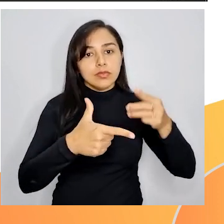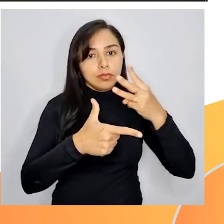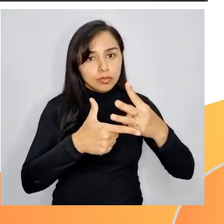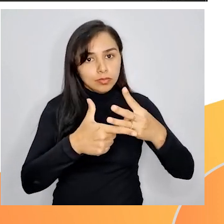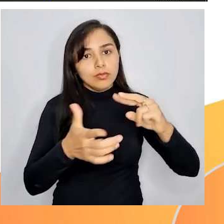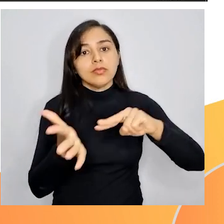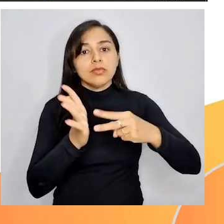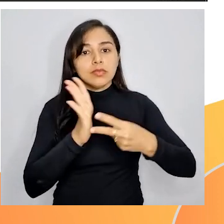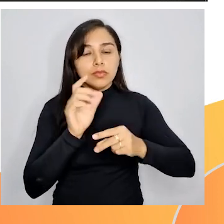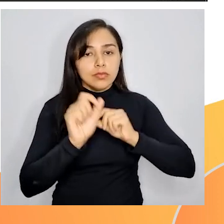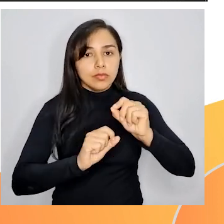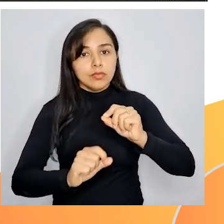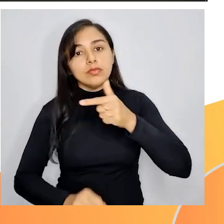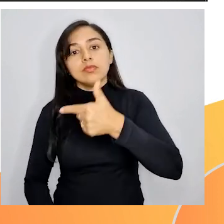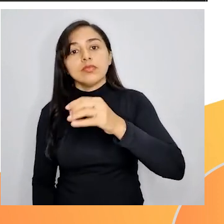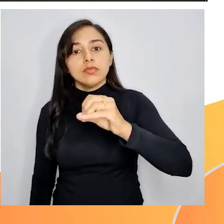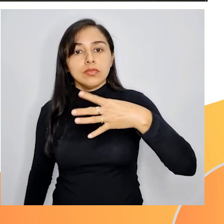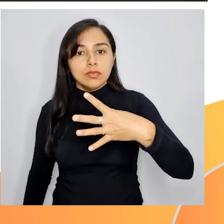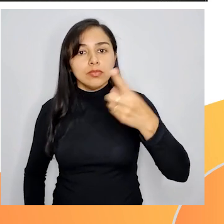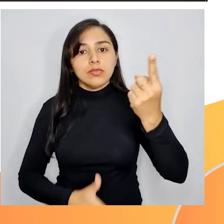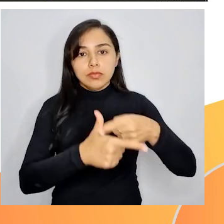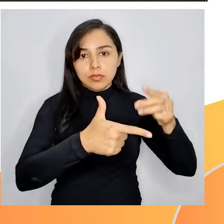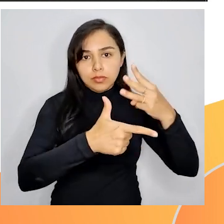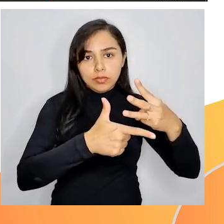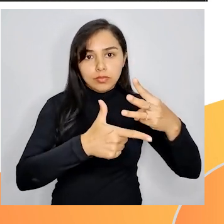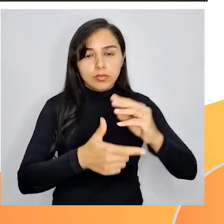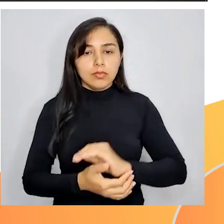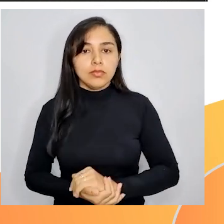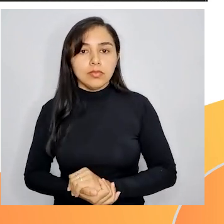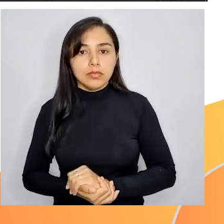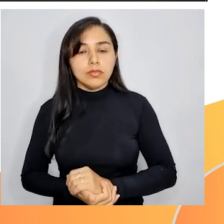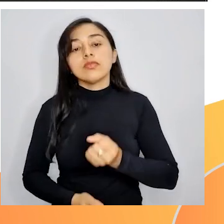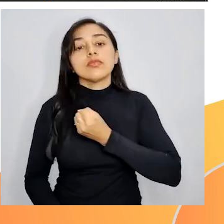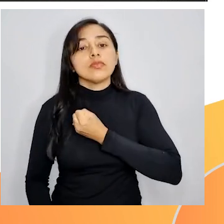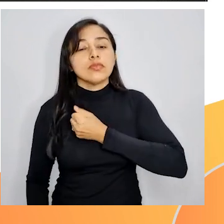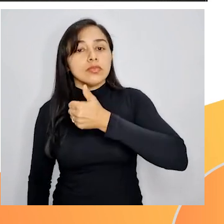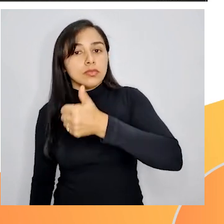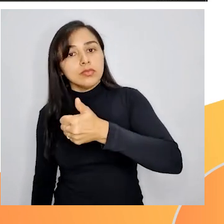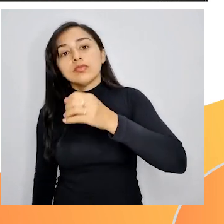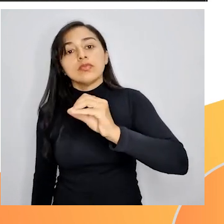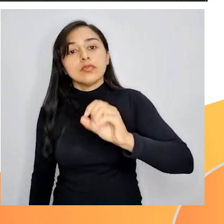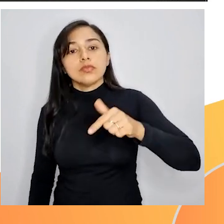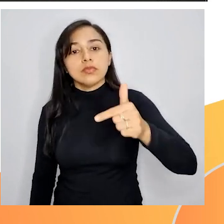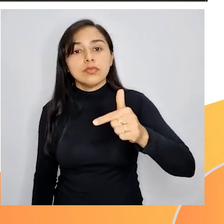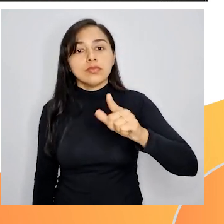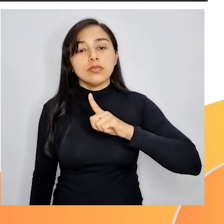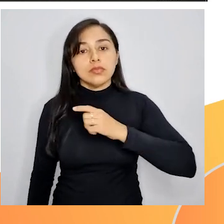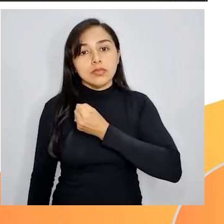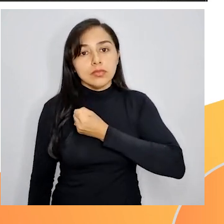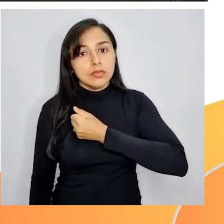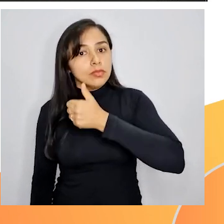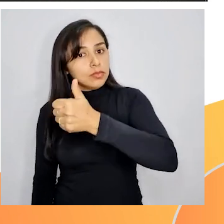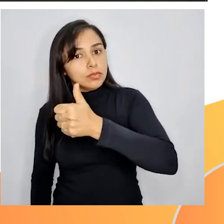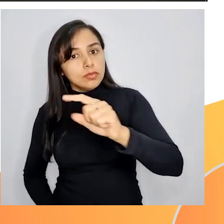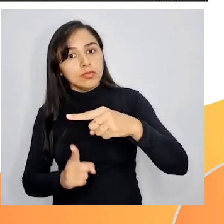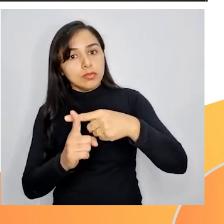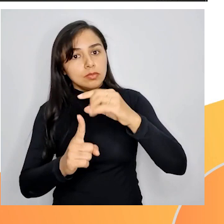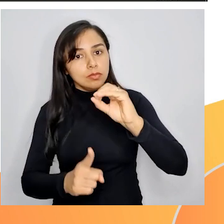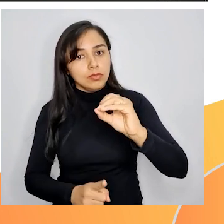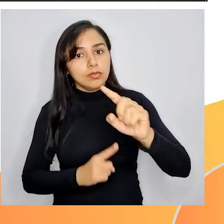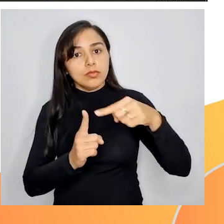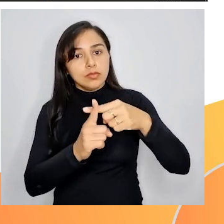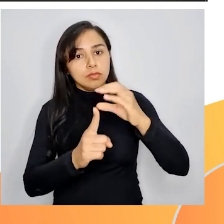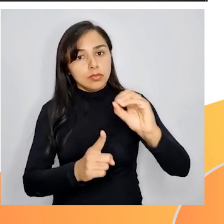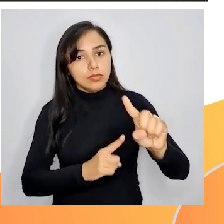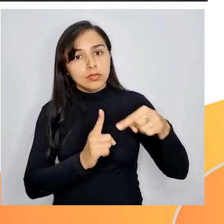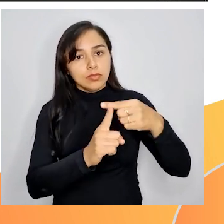6 é divisível por 3, 204 também será. O número 1002 1 possui os algarismos 1, 0,